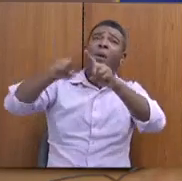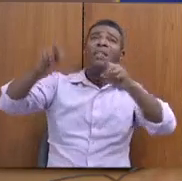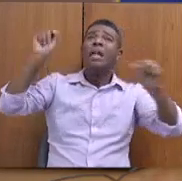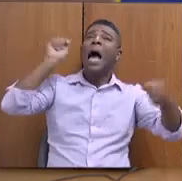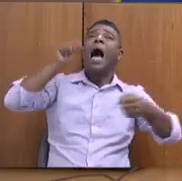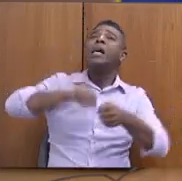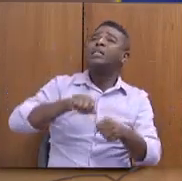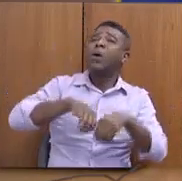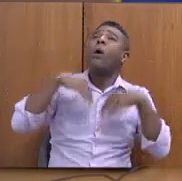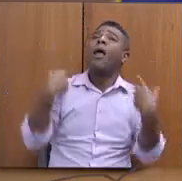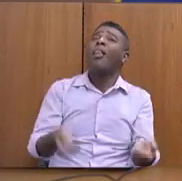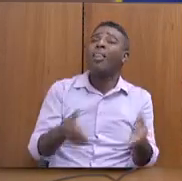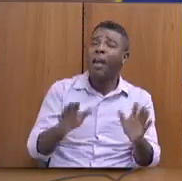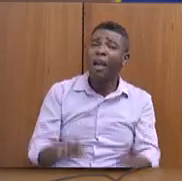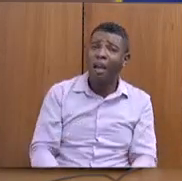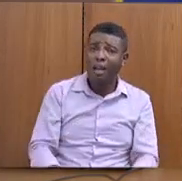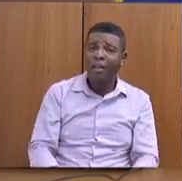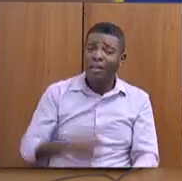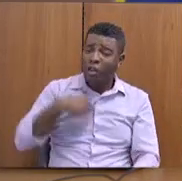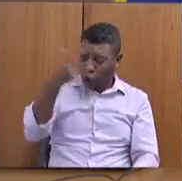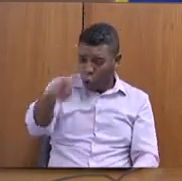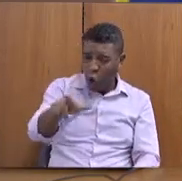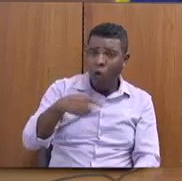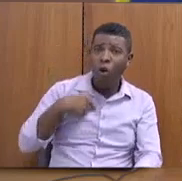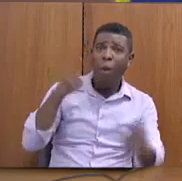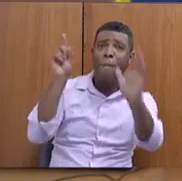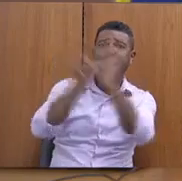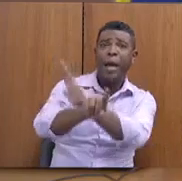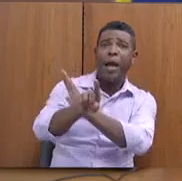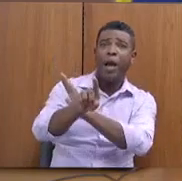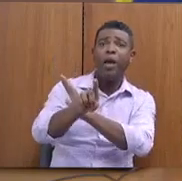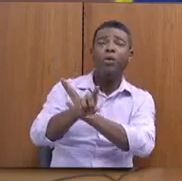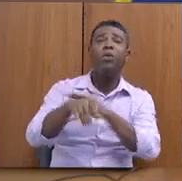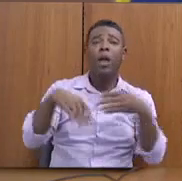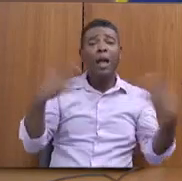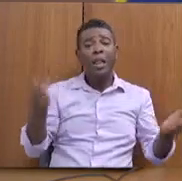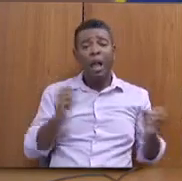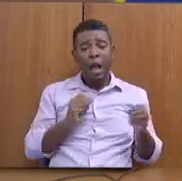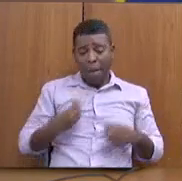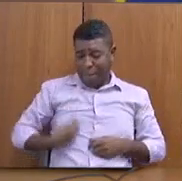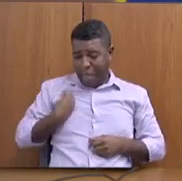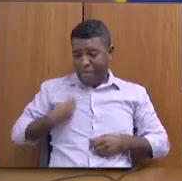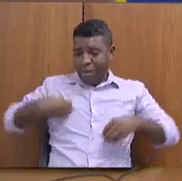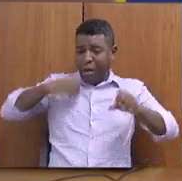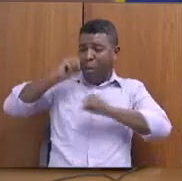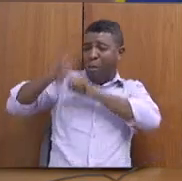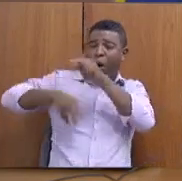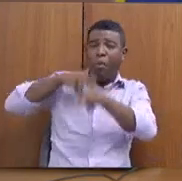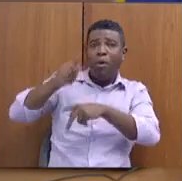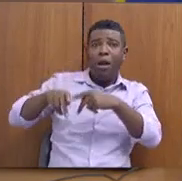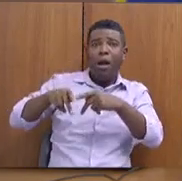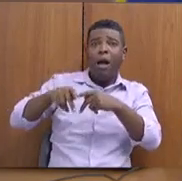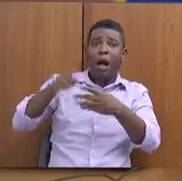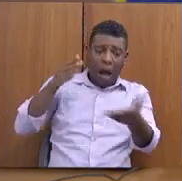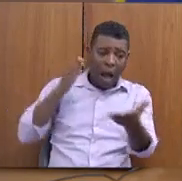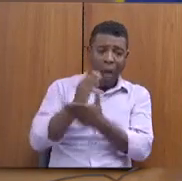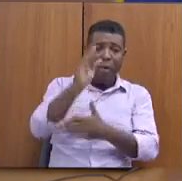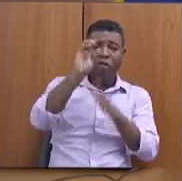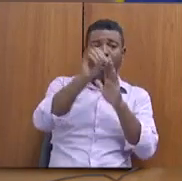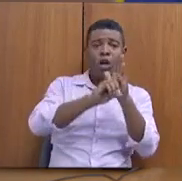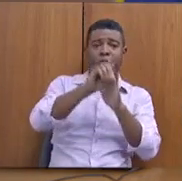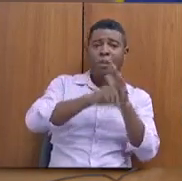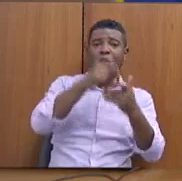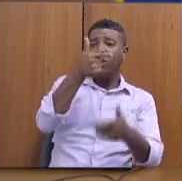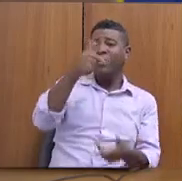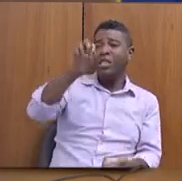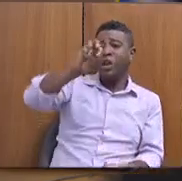eu trago aqui um questionamento. A Comissão de Participação Popular tem aprovado o orçamento aqui na casa dos 25 milhões de reais nos